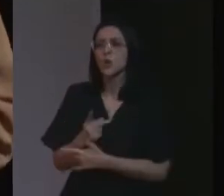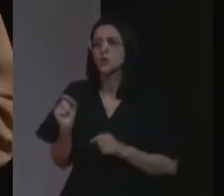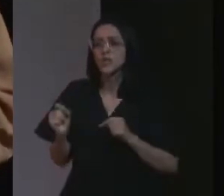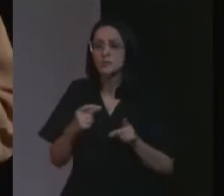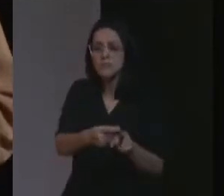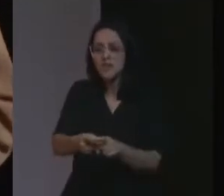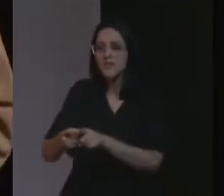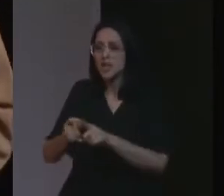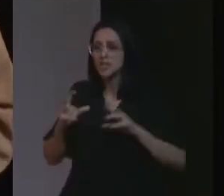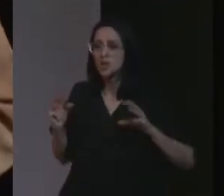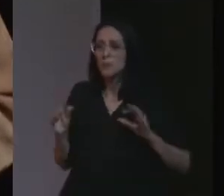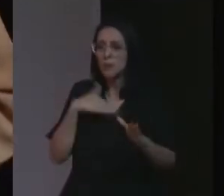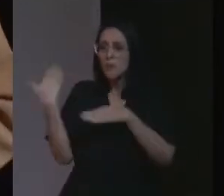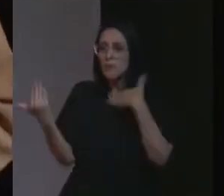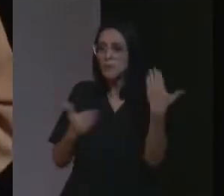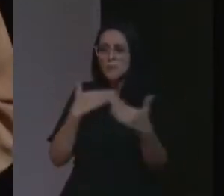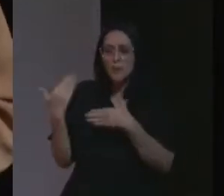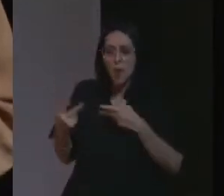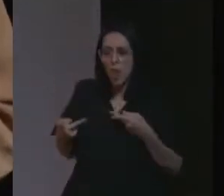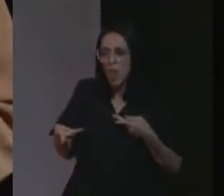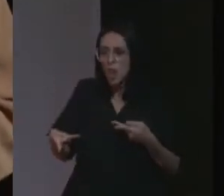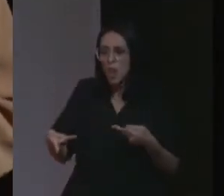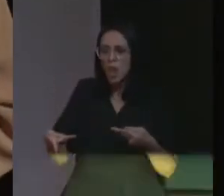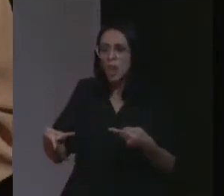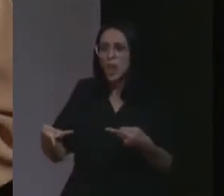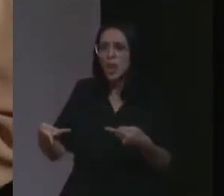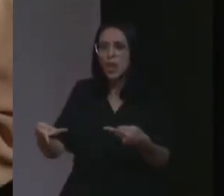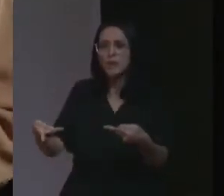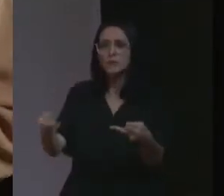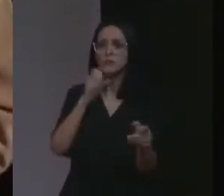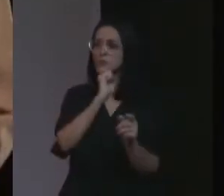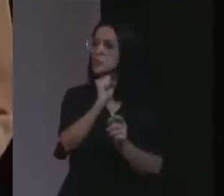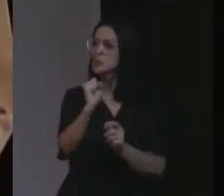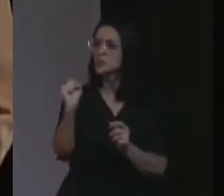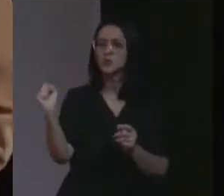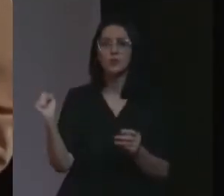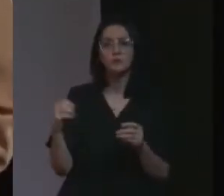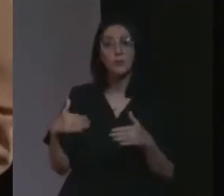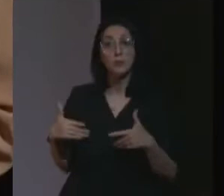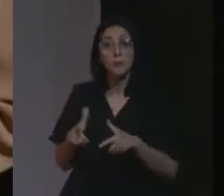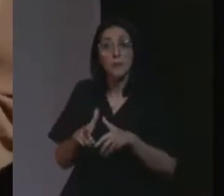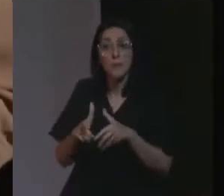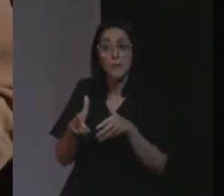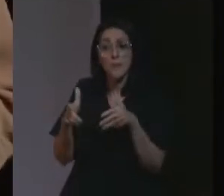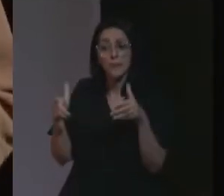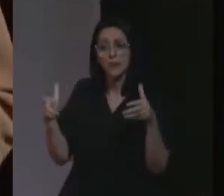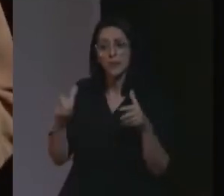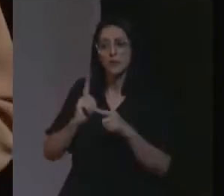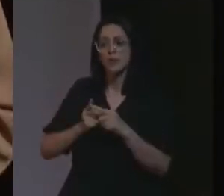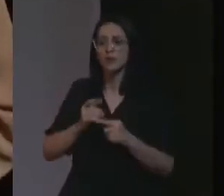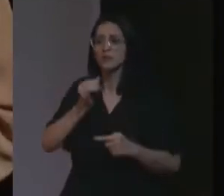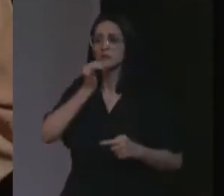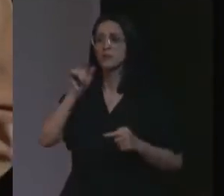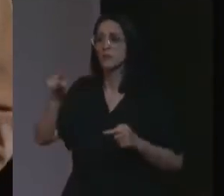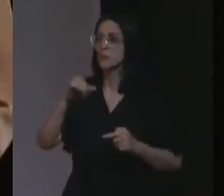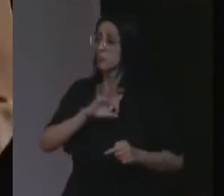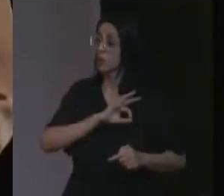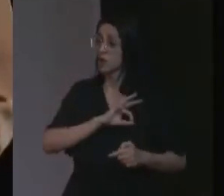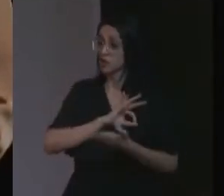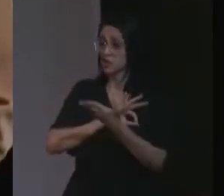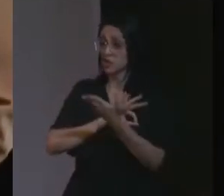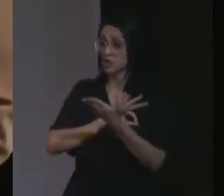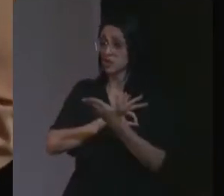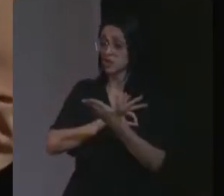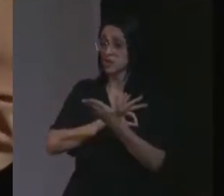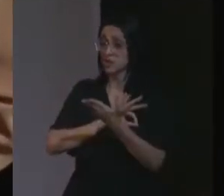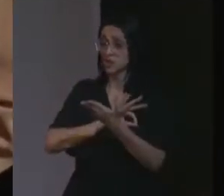periferia que está morrendo, morrendo e morrendo, e é exterminada cada vez mais? Porque, por exemplo, a polícia é mais